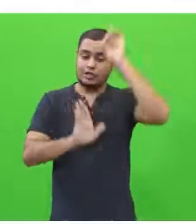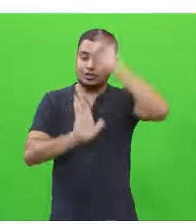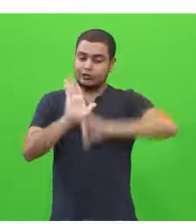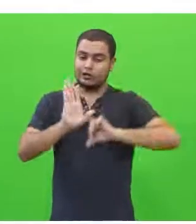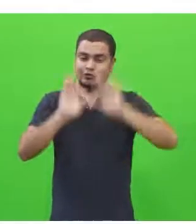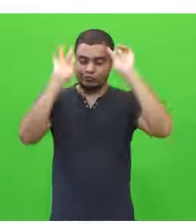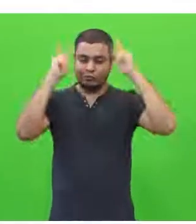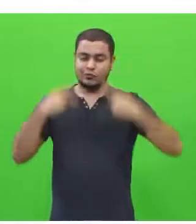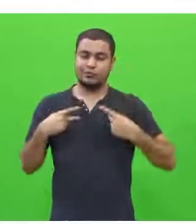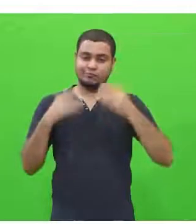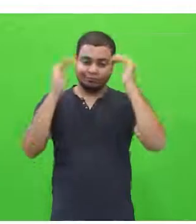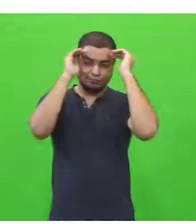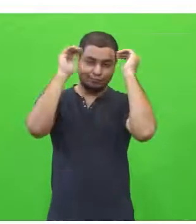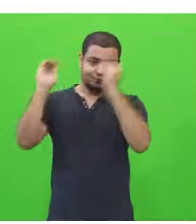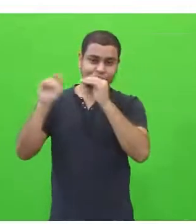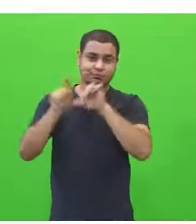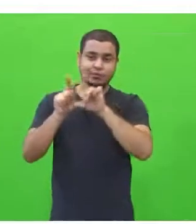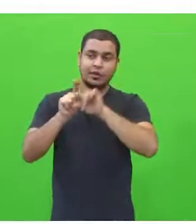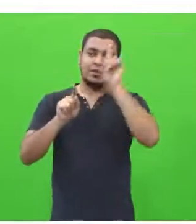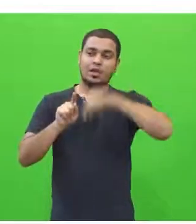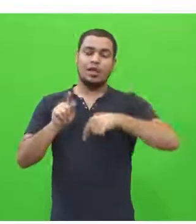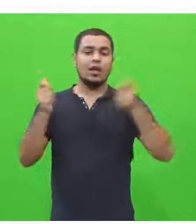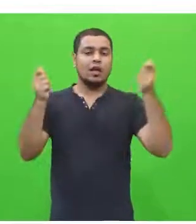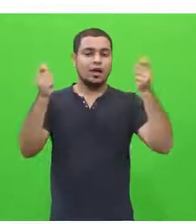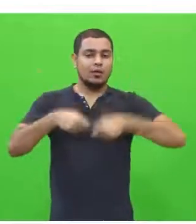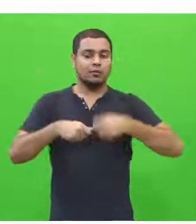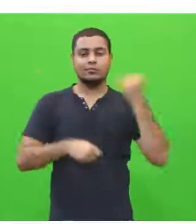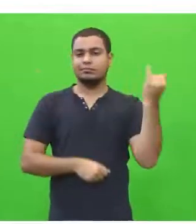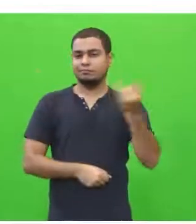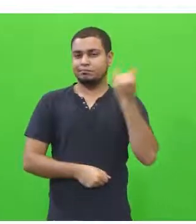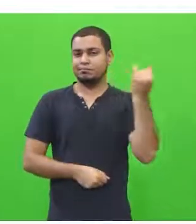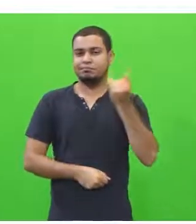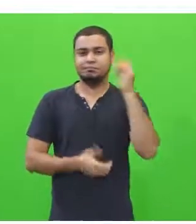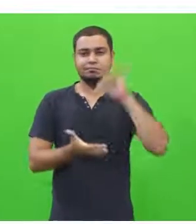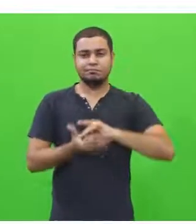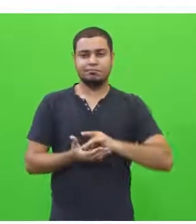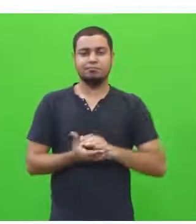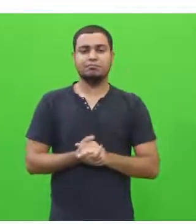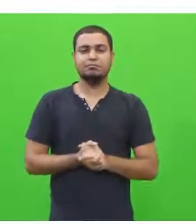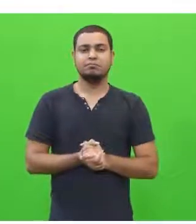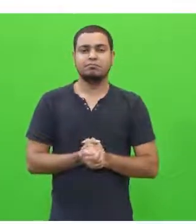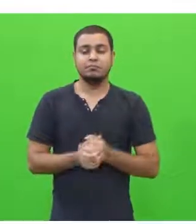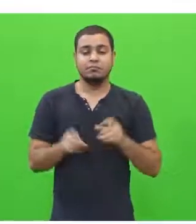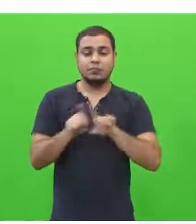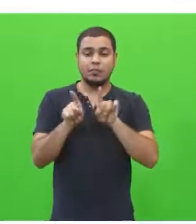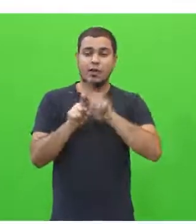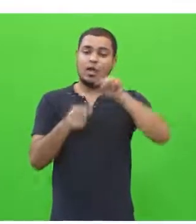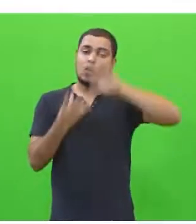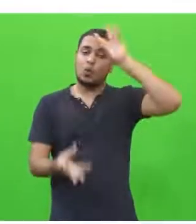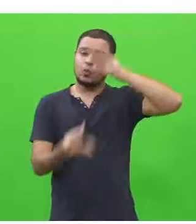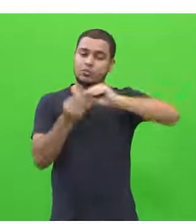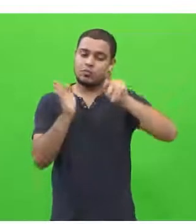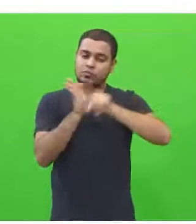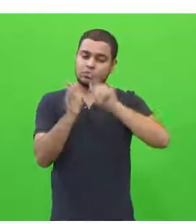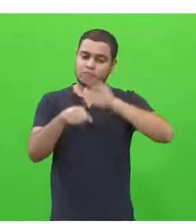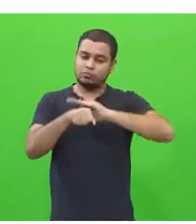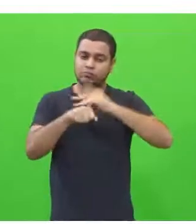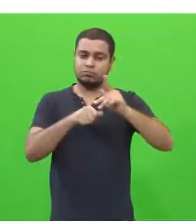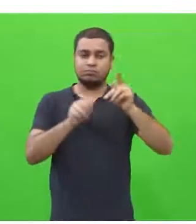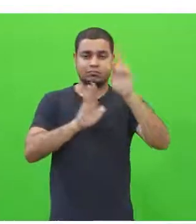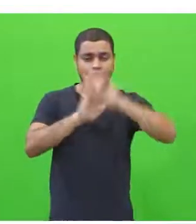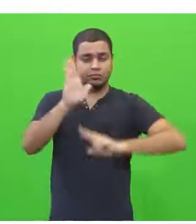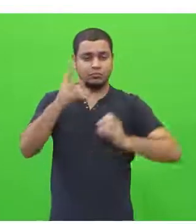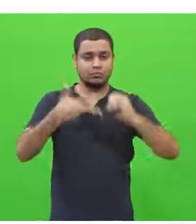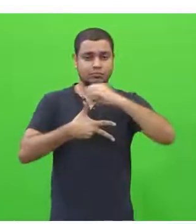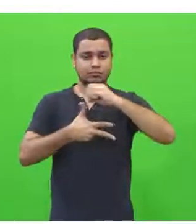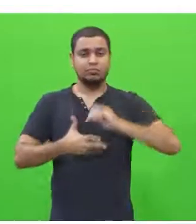que também é uma competência super importante, que vai ser o fechamento da redação do